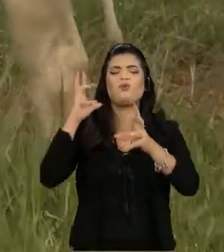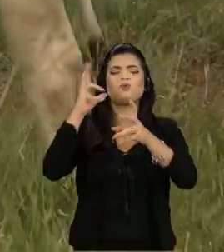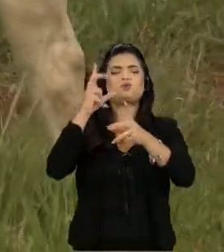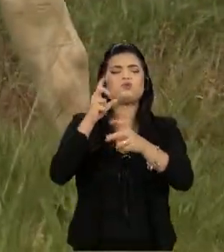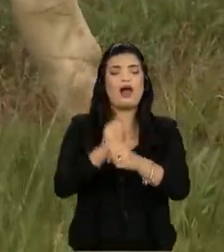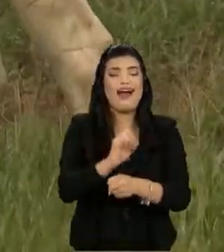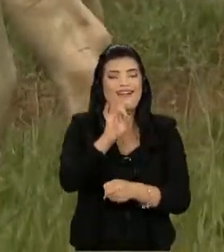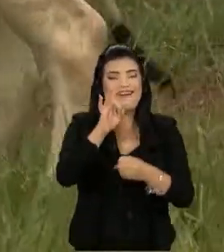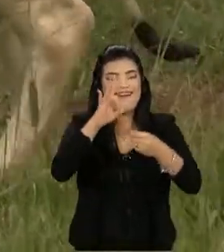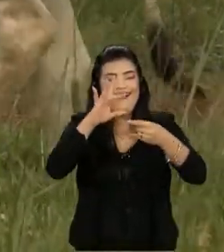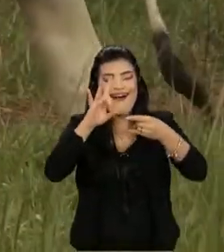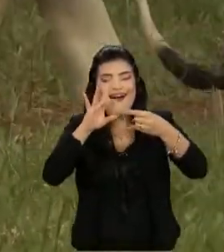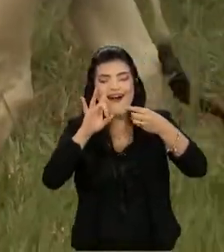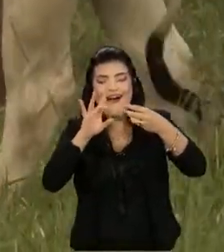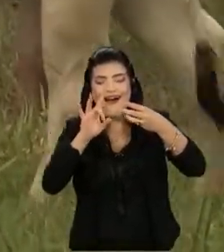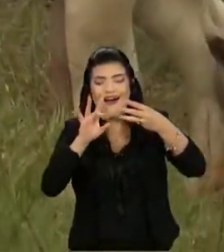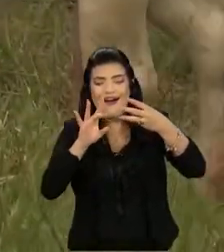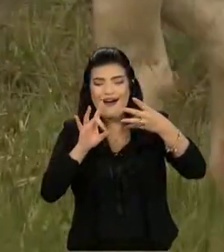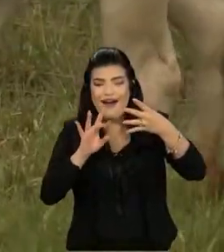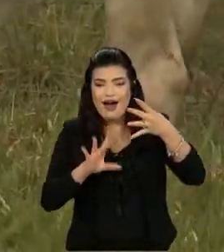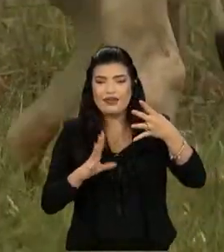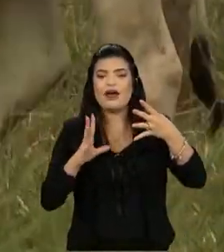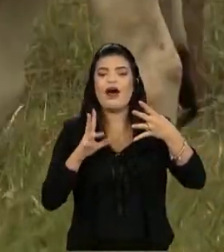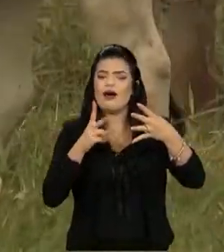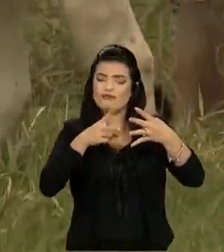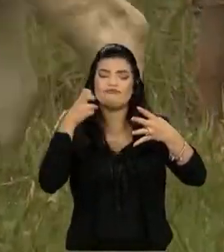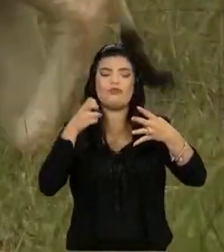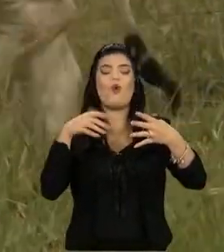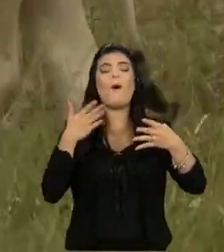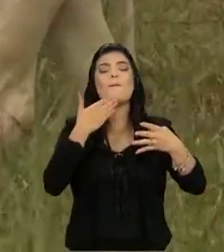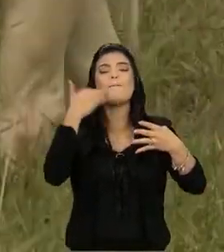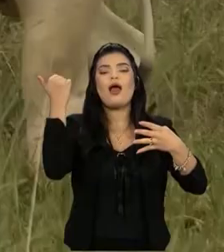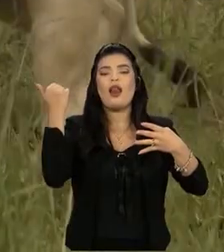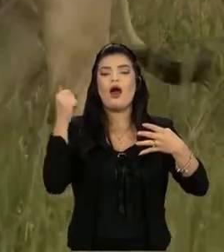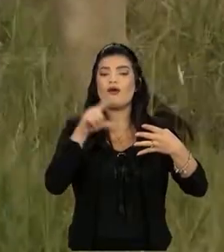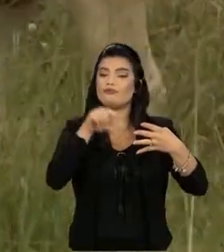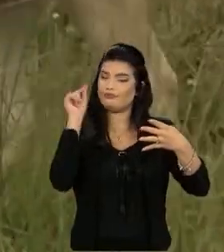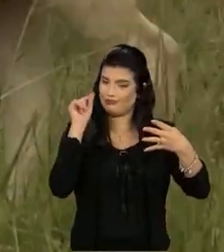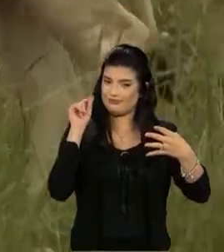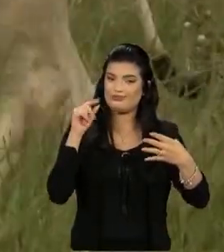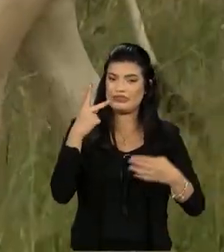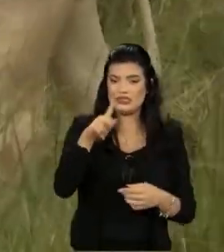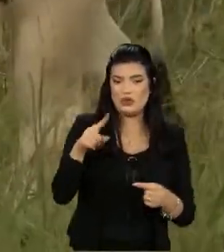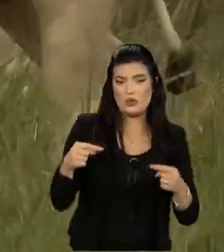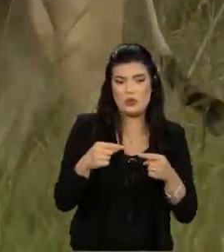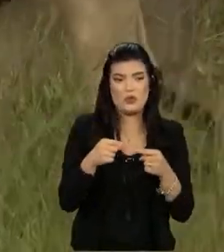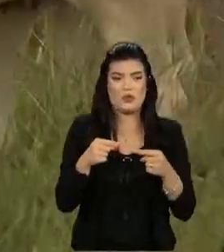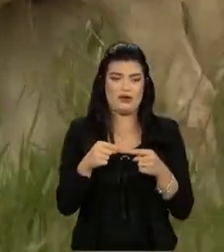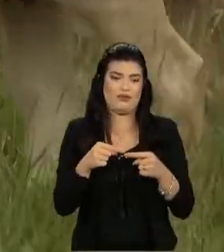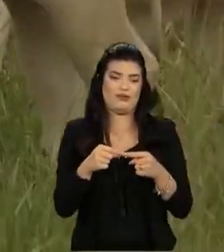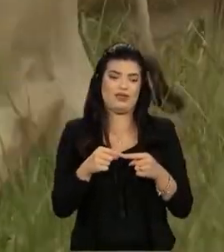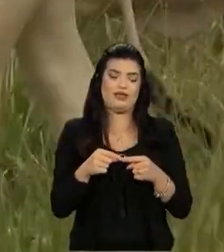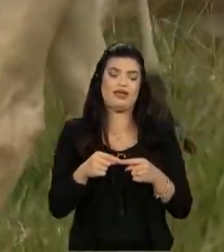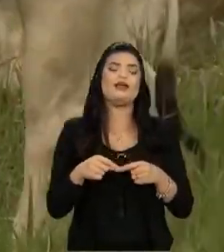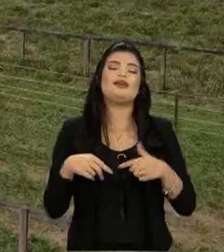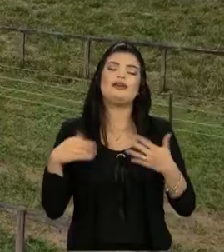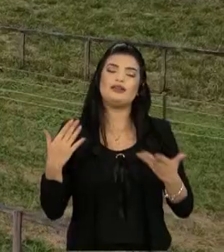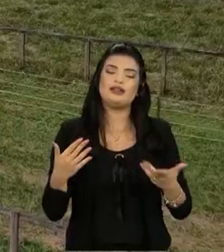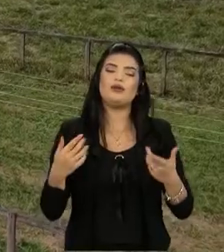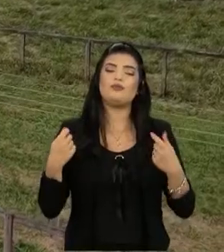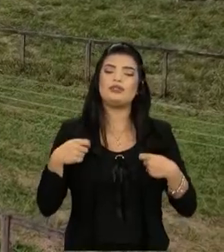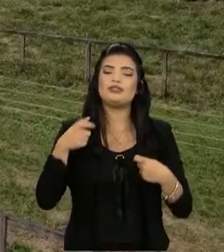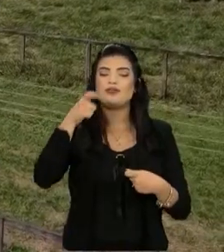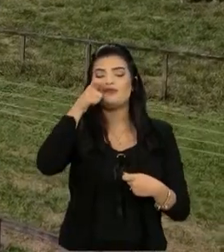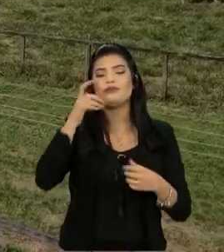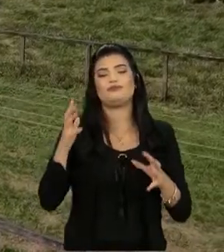uma dessas fases e enxerga qual que o melhor para você. Por exemplo, o que a gente estima que vai acontecer aqui.